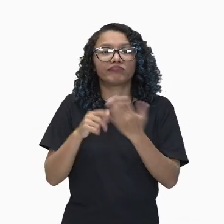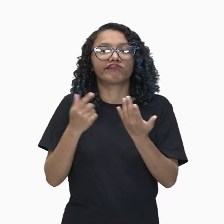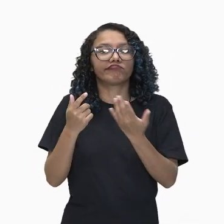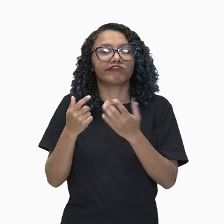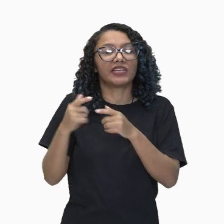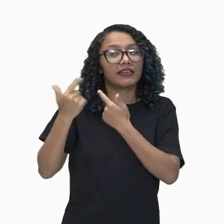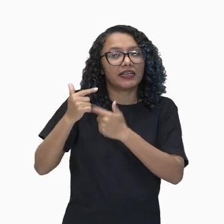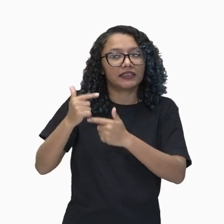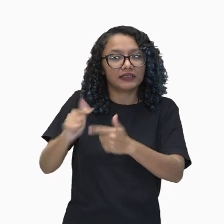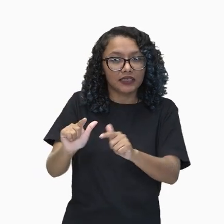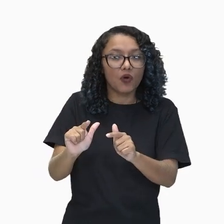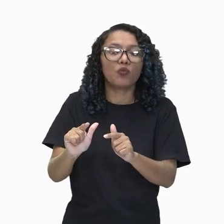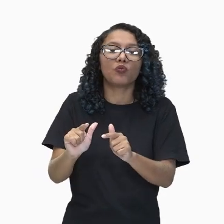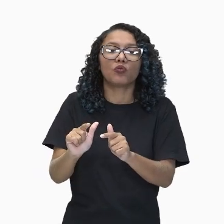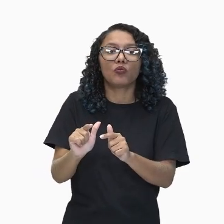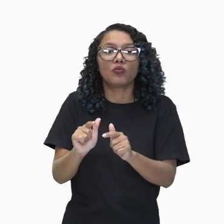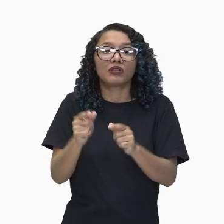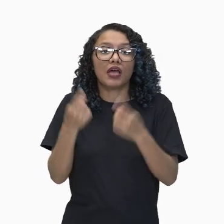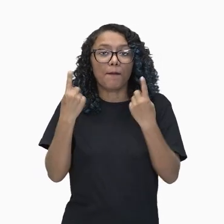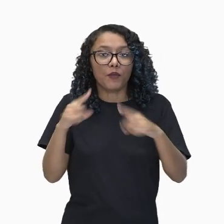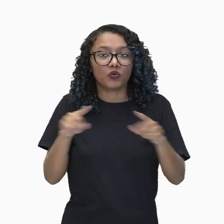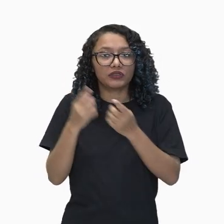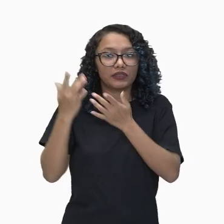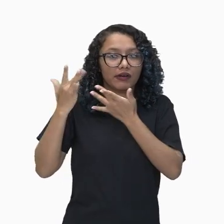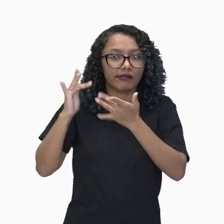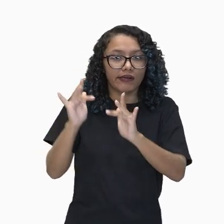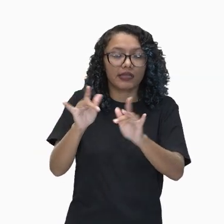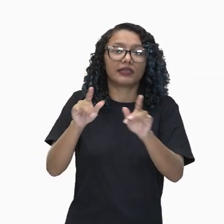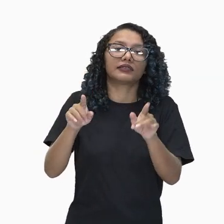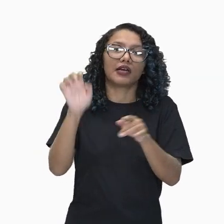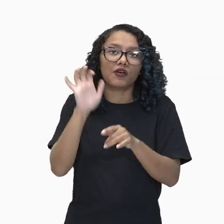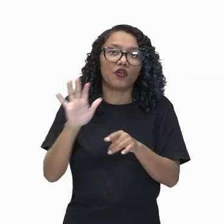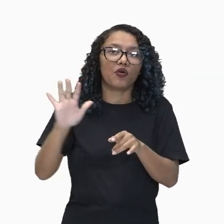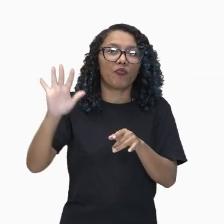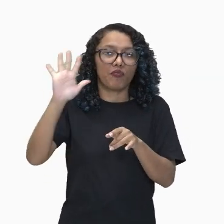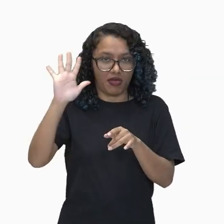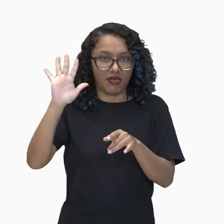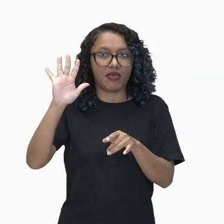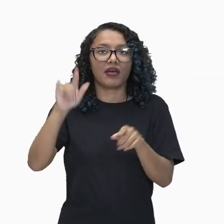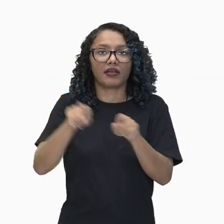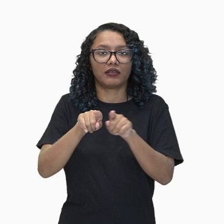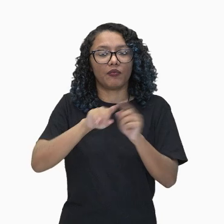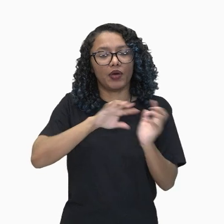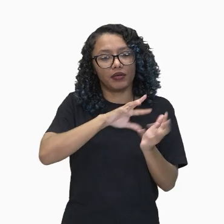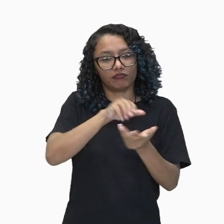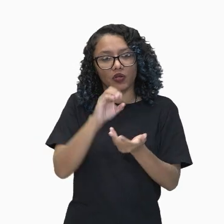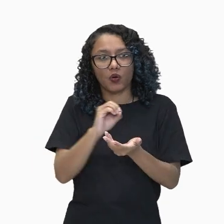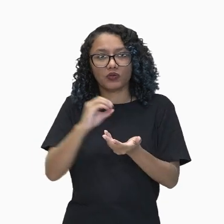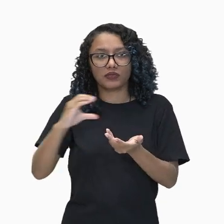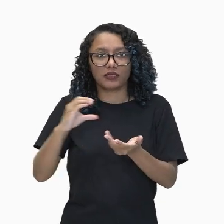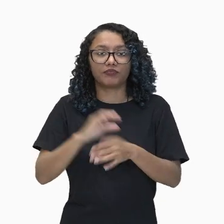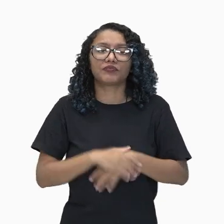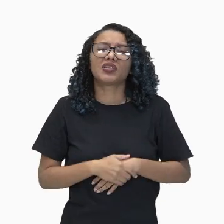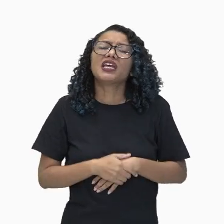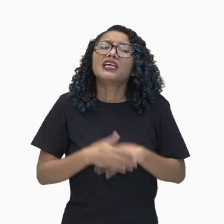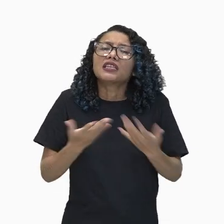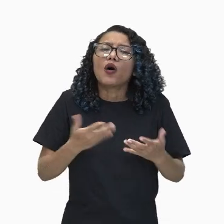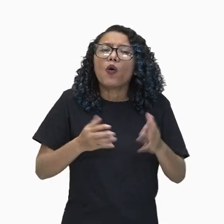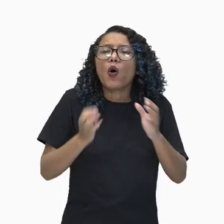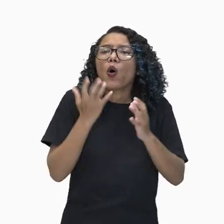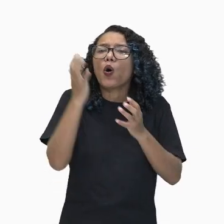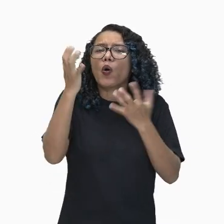e ocidental. E vocês sabem onde surgiu? Qual a origem da ópera? Então, vamos